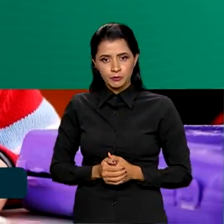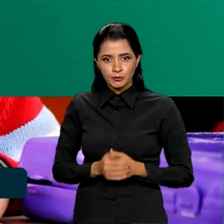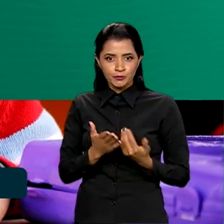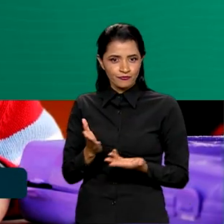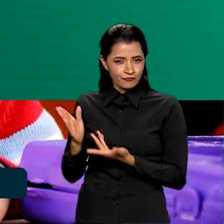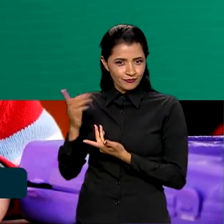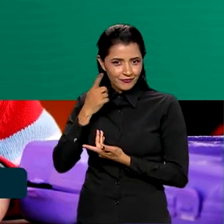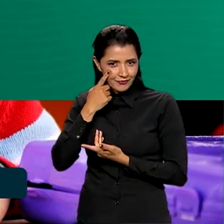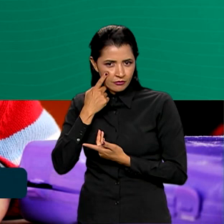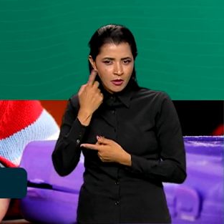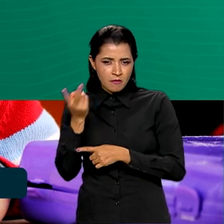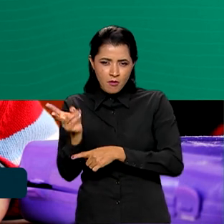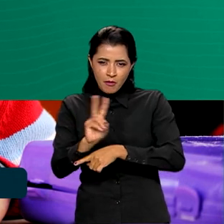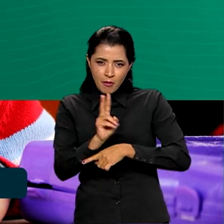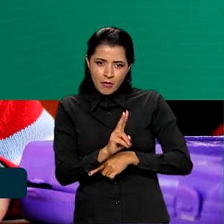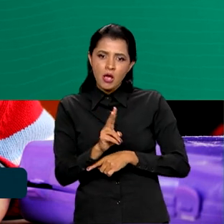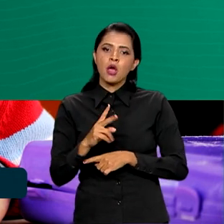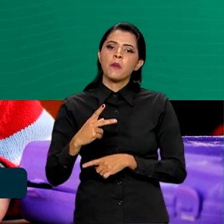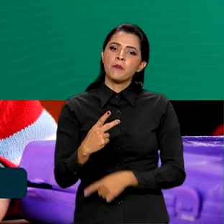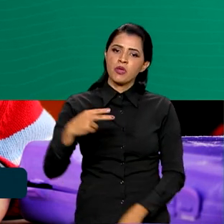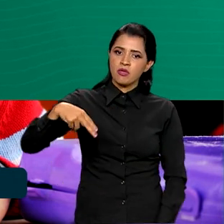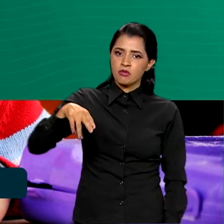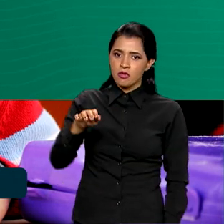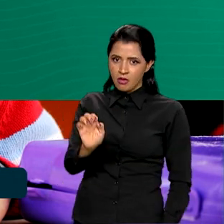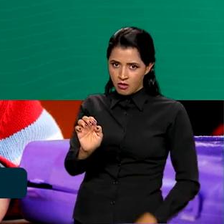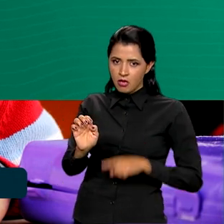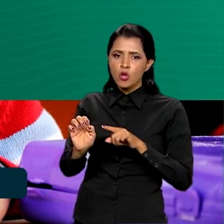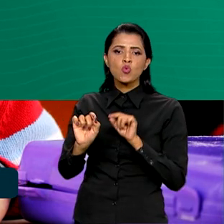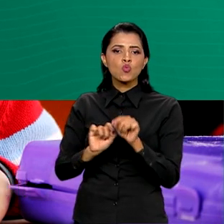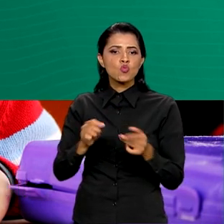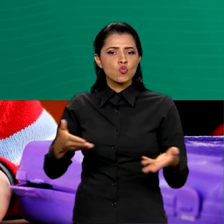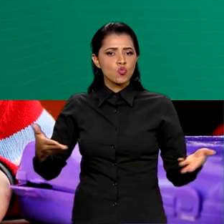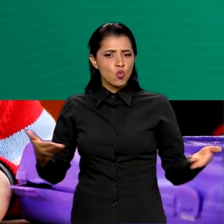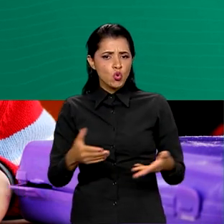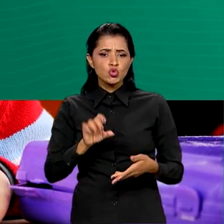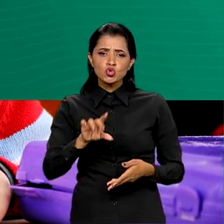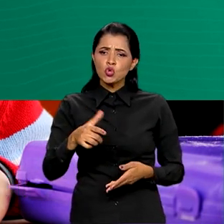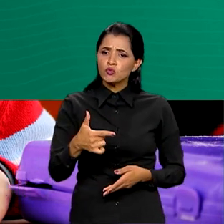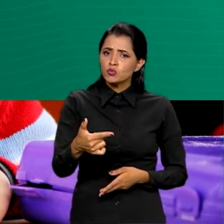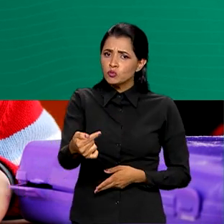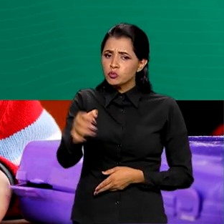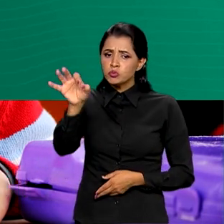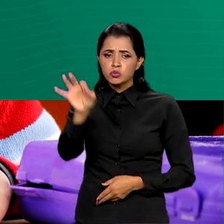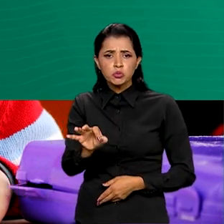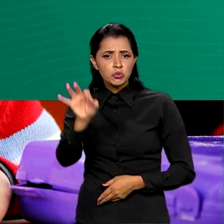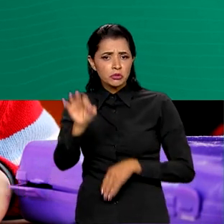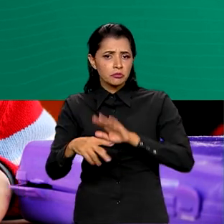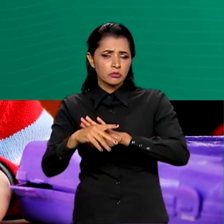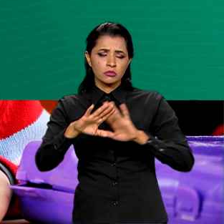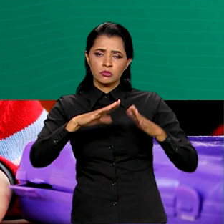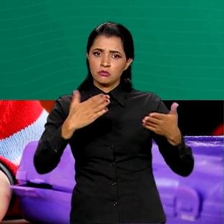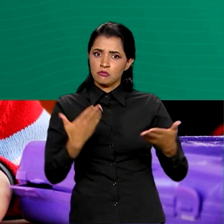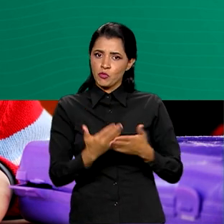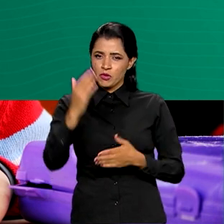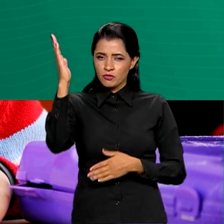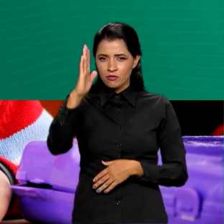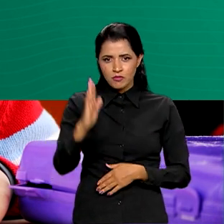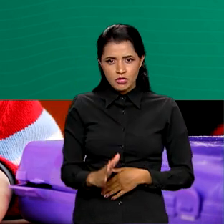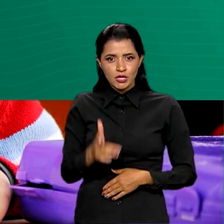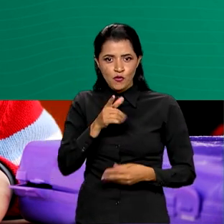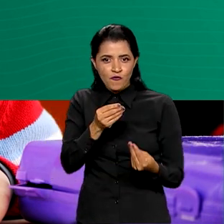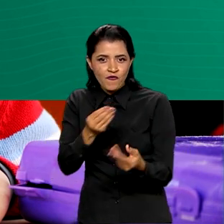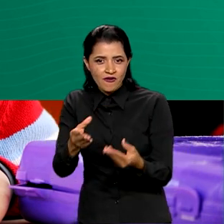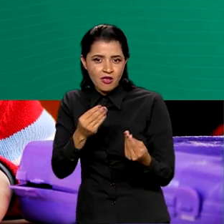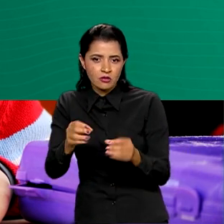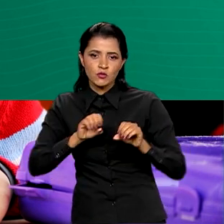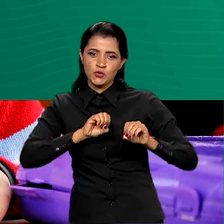de monitoramento do Plano Nacional de Educação, hoje só 27% das escolas públicas brasileiras oferecem